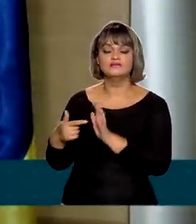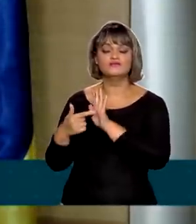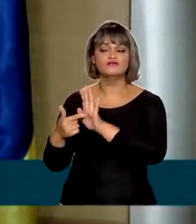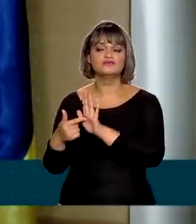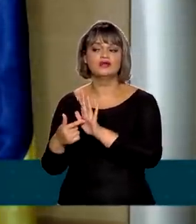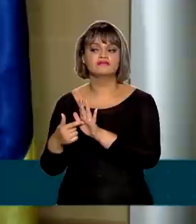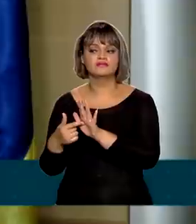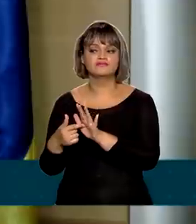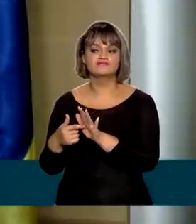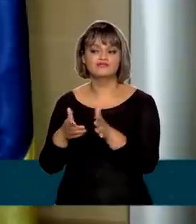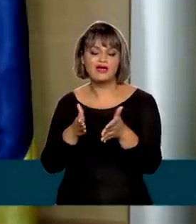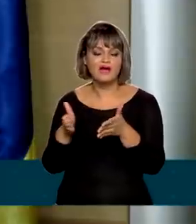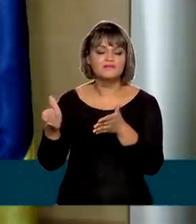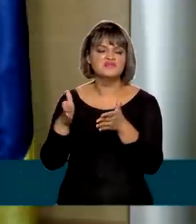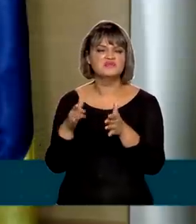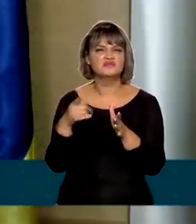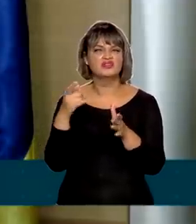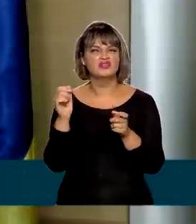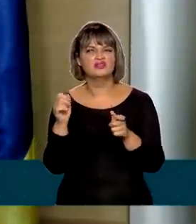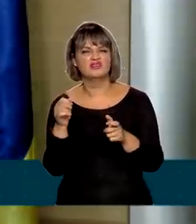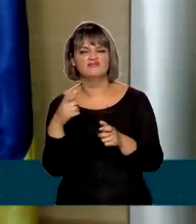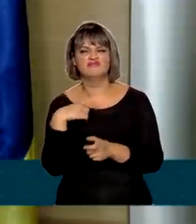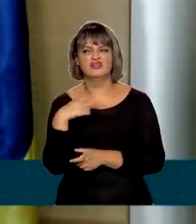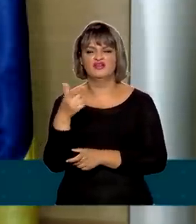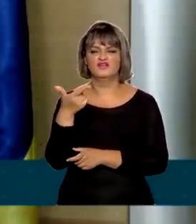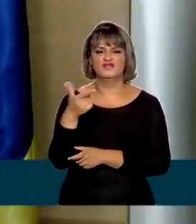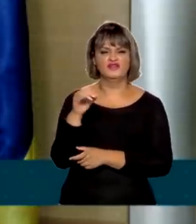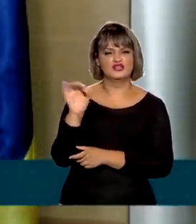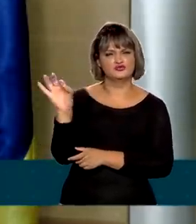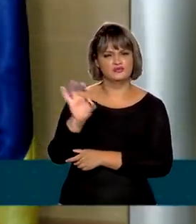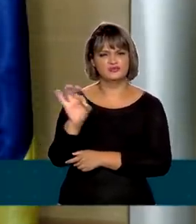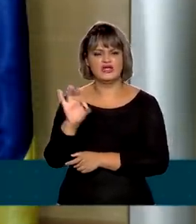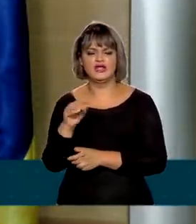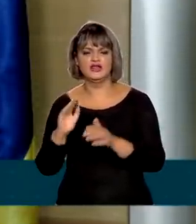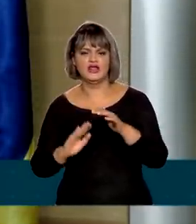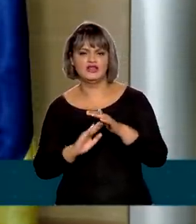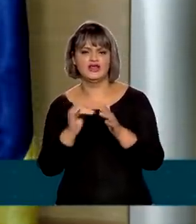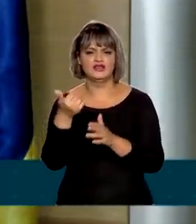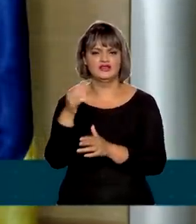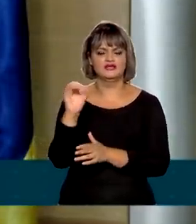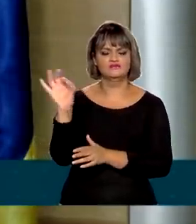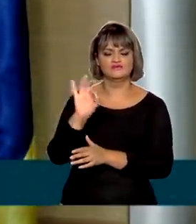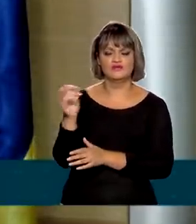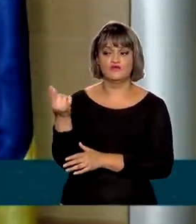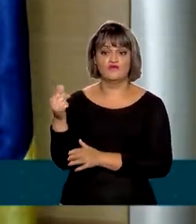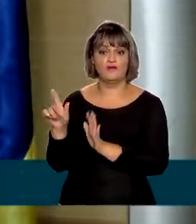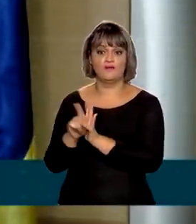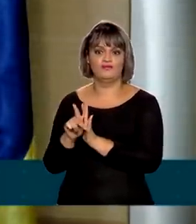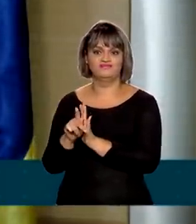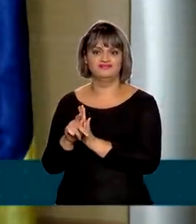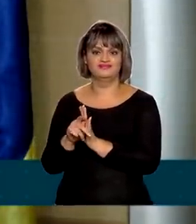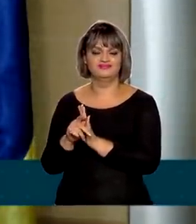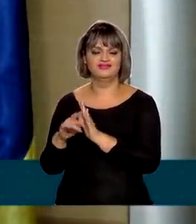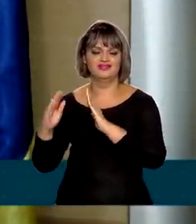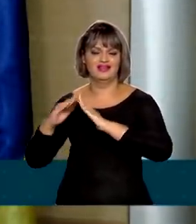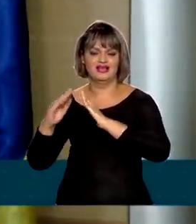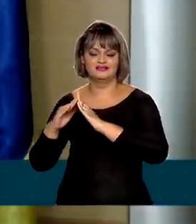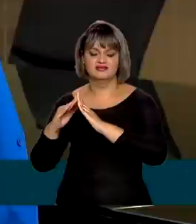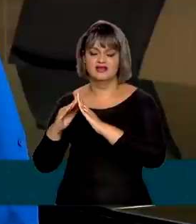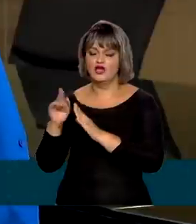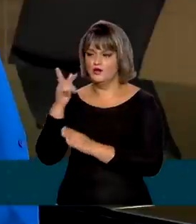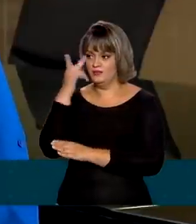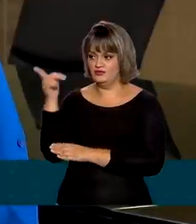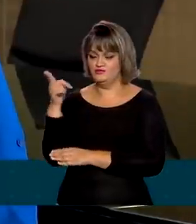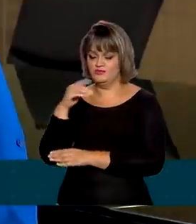varia de 20% até 10% do valor do imóvel. Quanto maior a faixa de renda, menor o